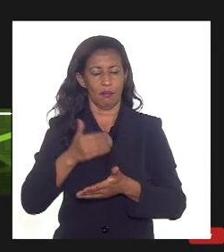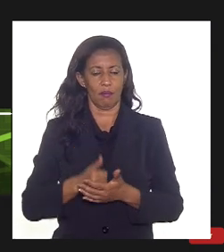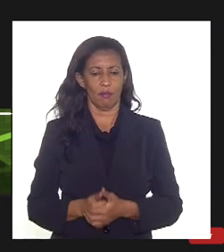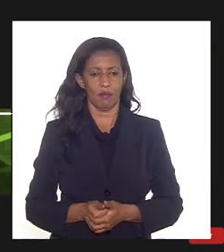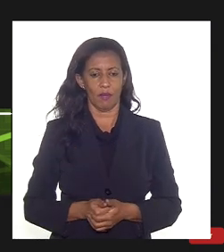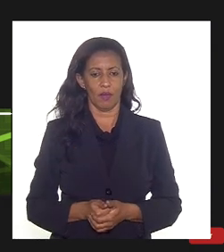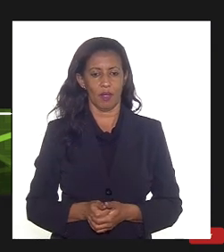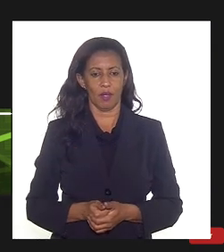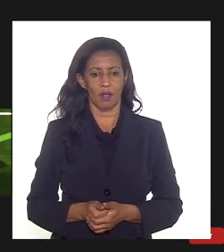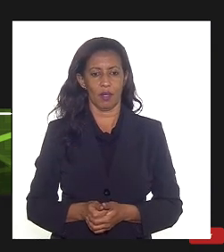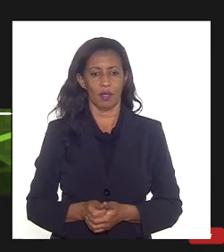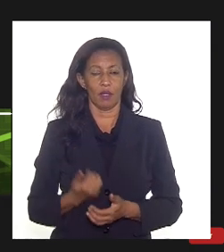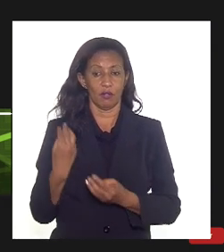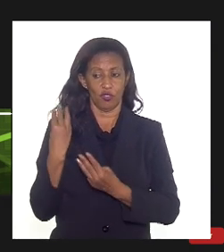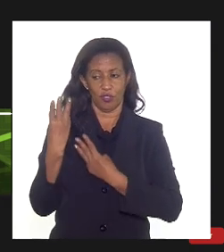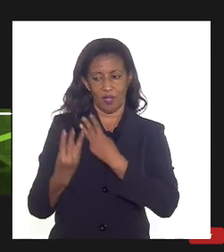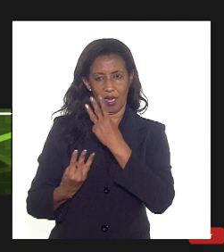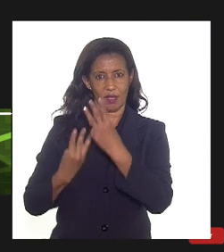é trimestral